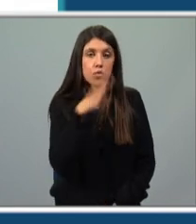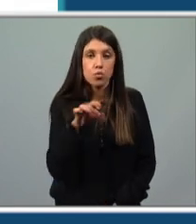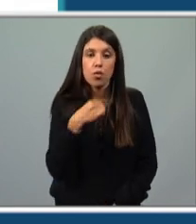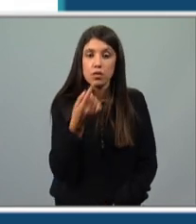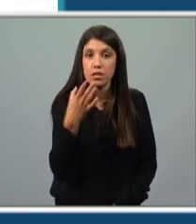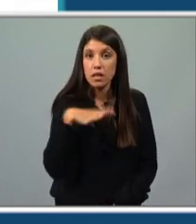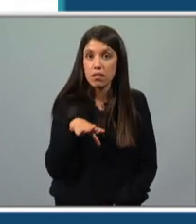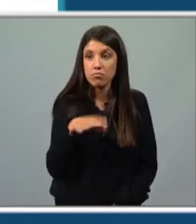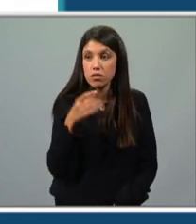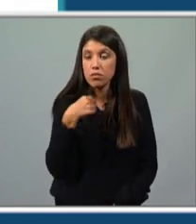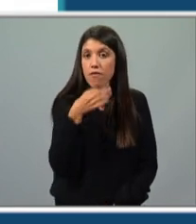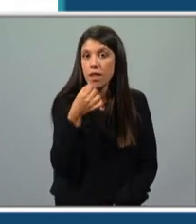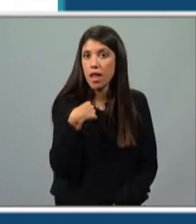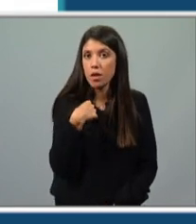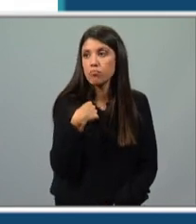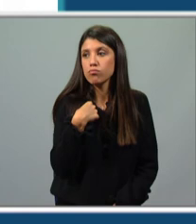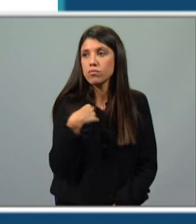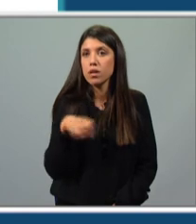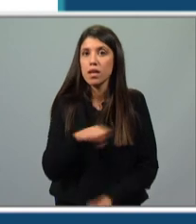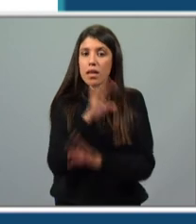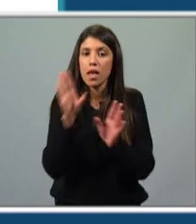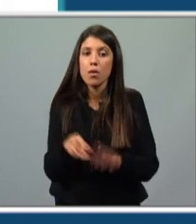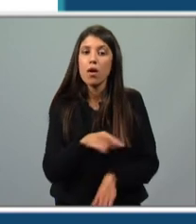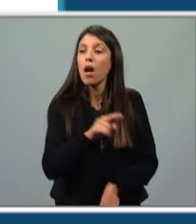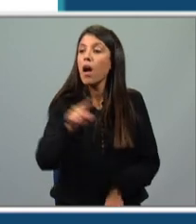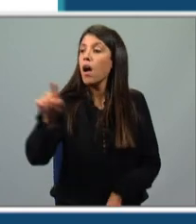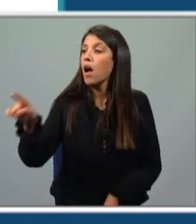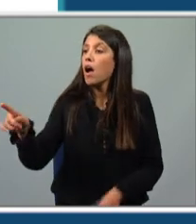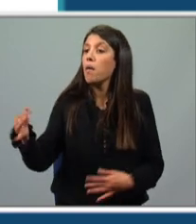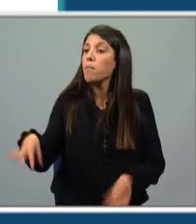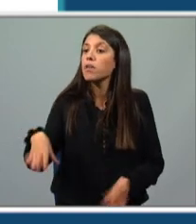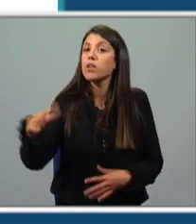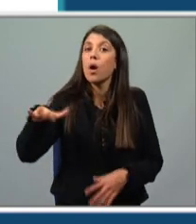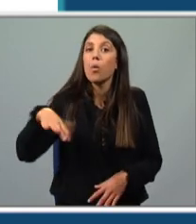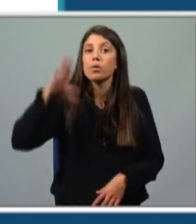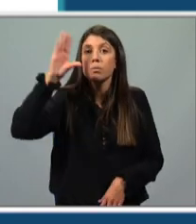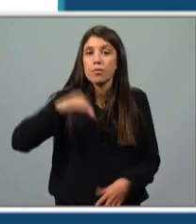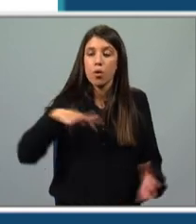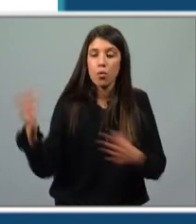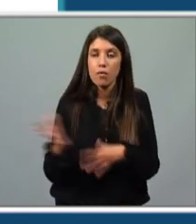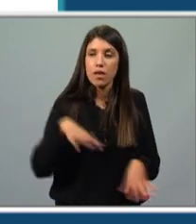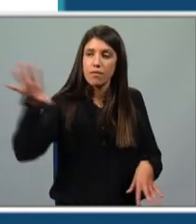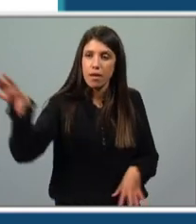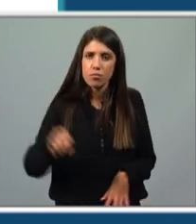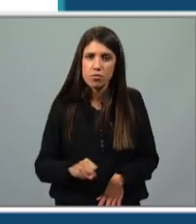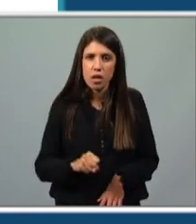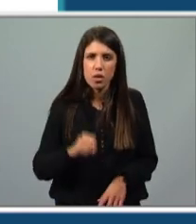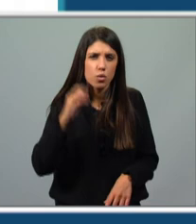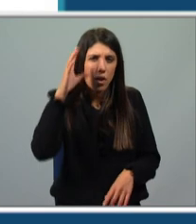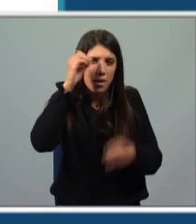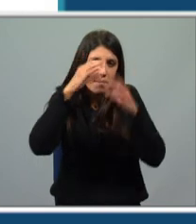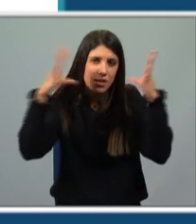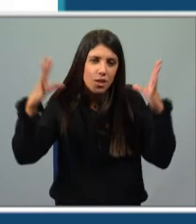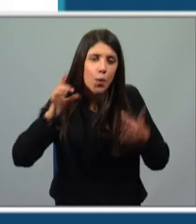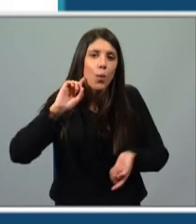que quero. Adão, eles costumam andar sempre por aí, mas agora não sei onde estarão. E é o vento que os vai buscar. Consegues imaginar o que são estes